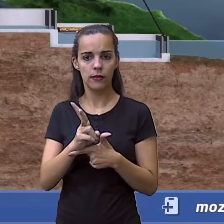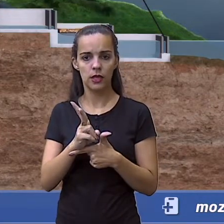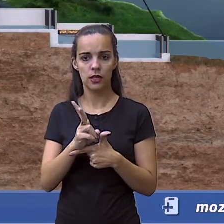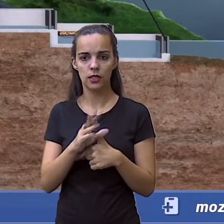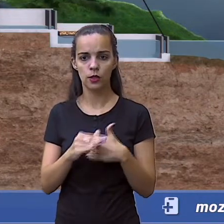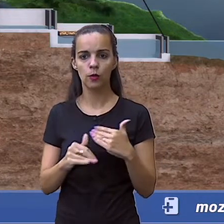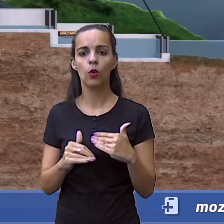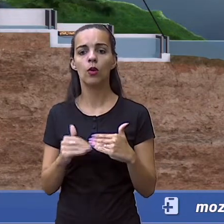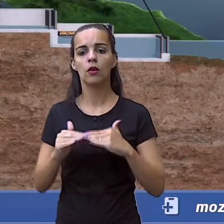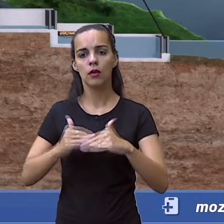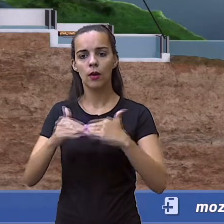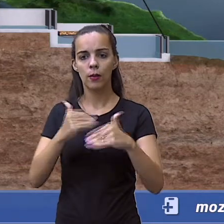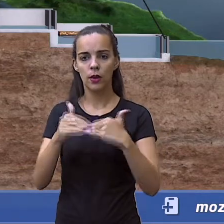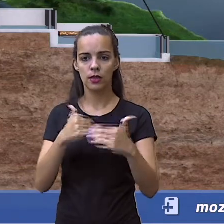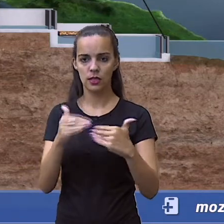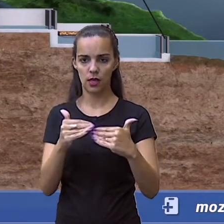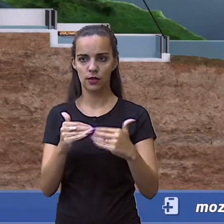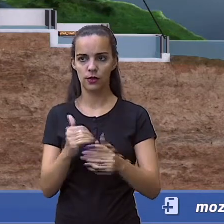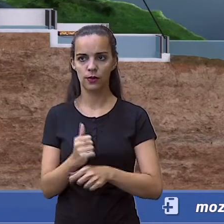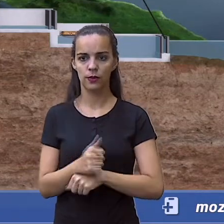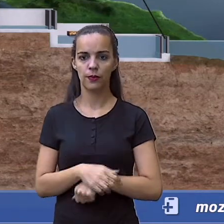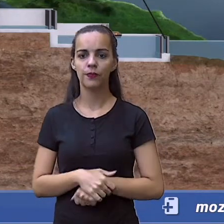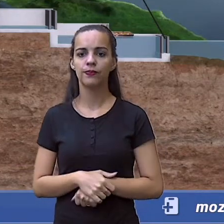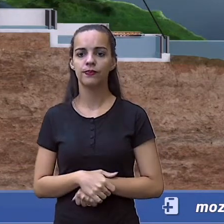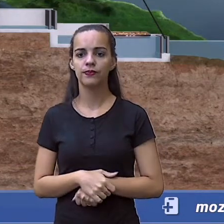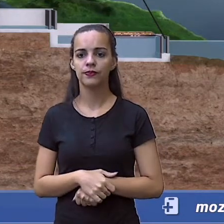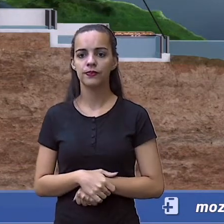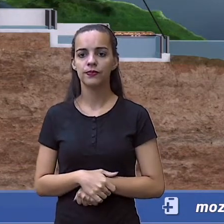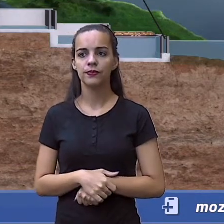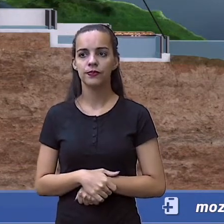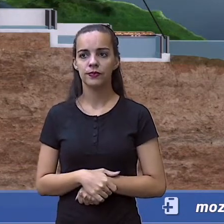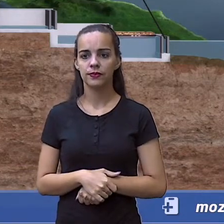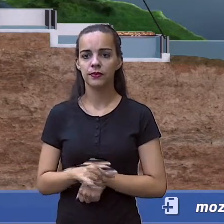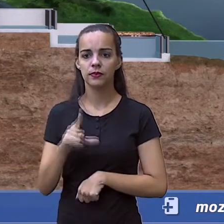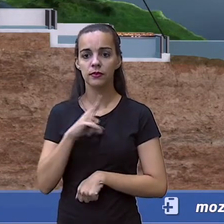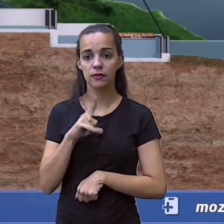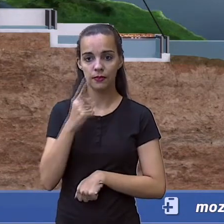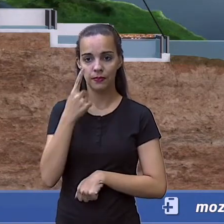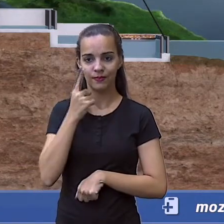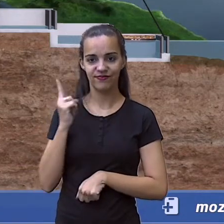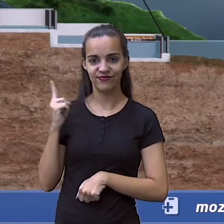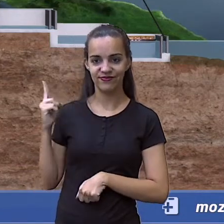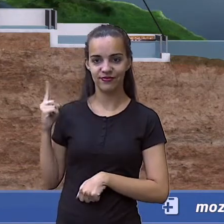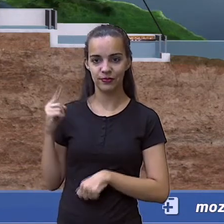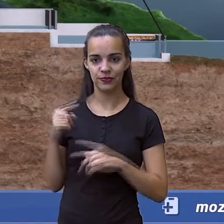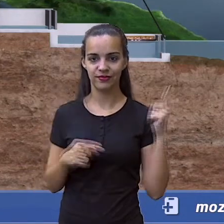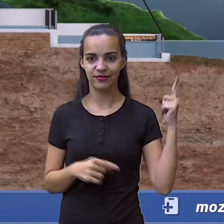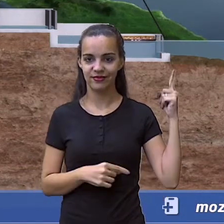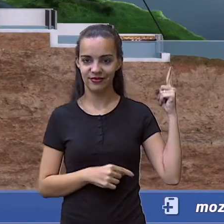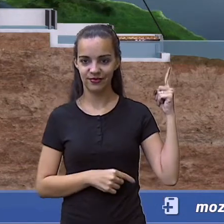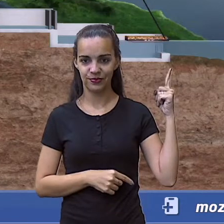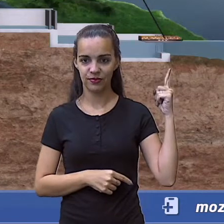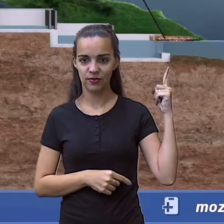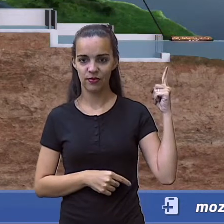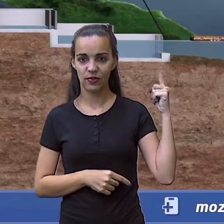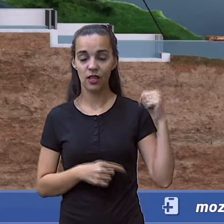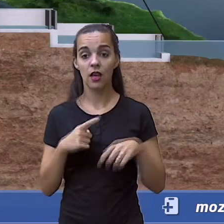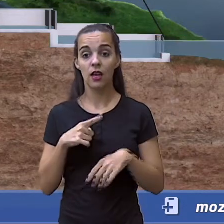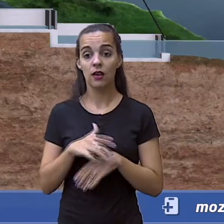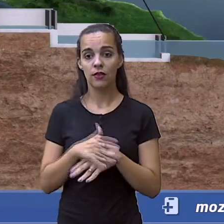ligação entre o oceano passivo e o oceano atlântico, o que vai